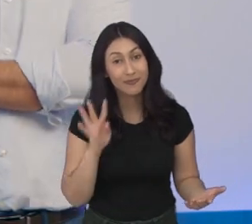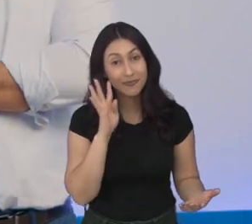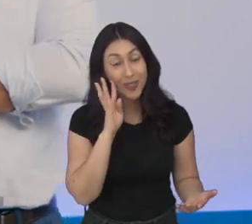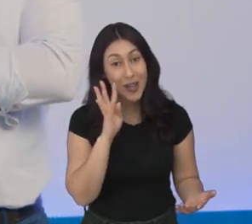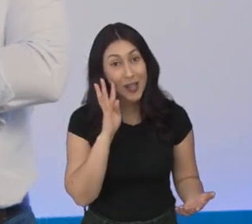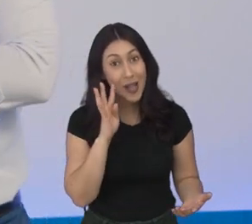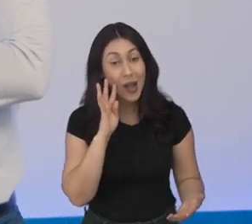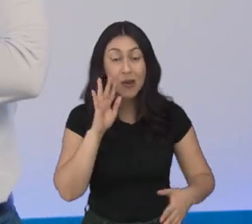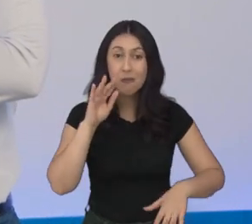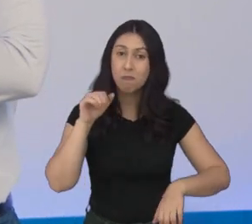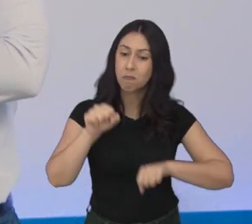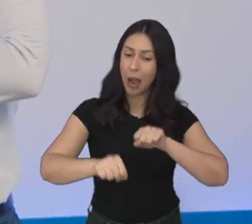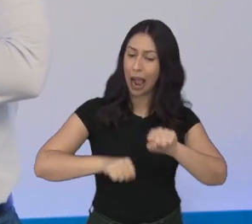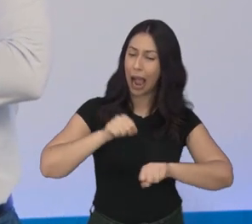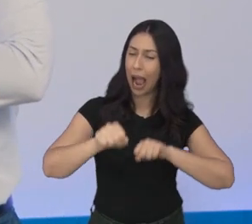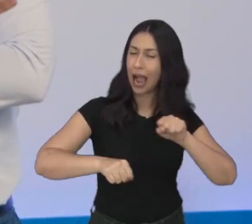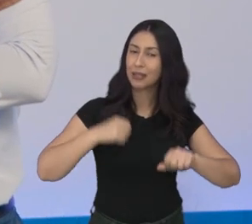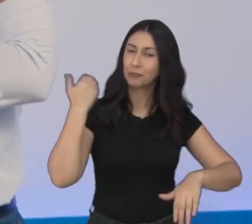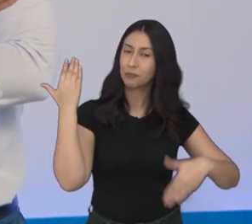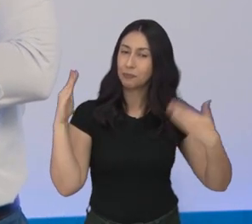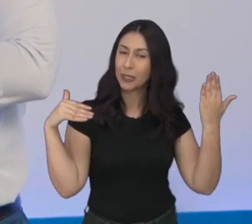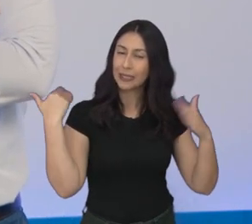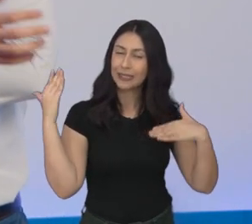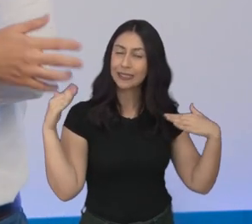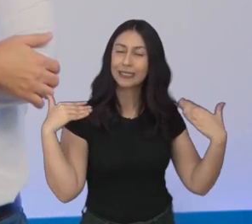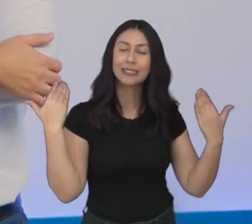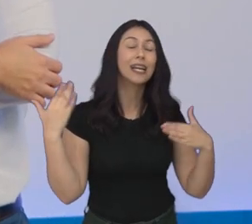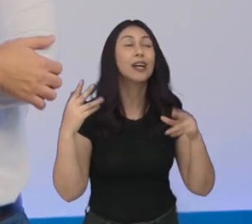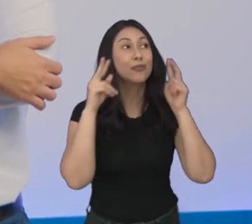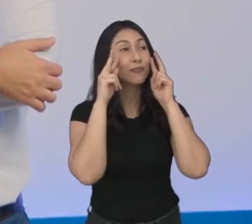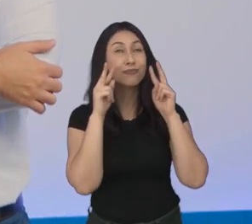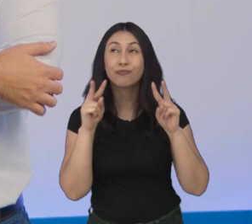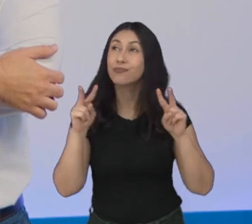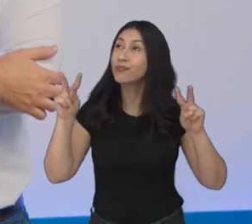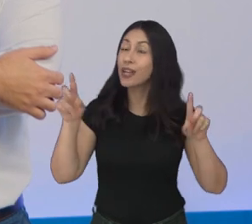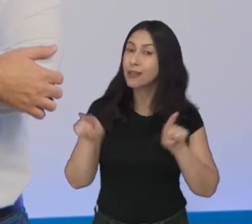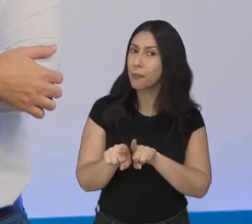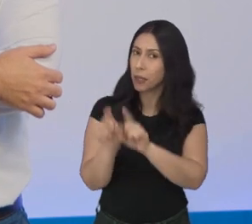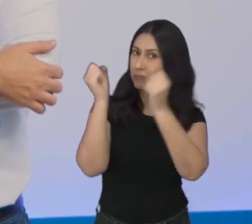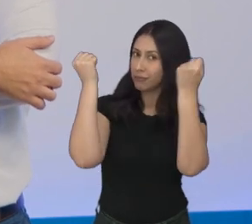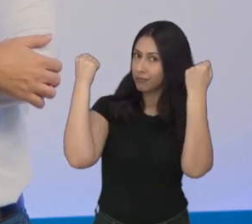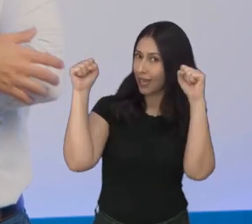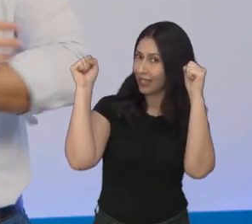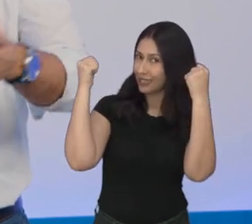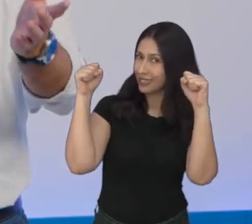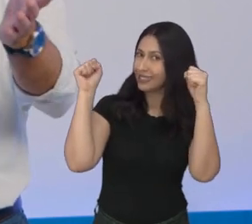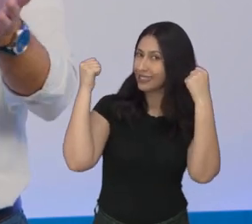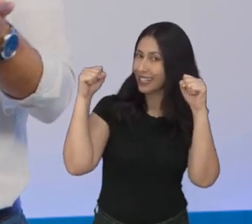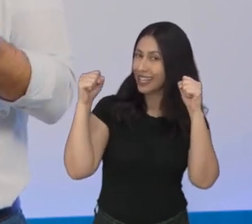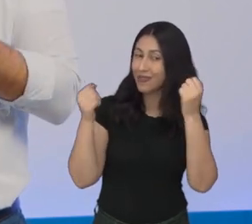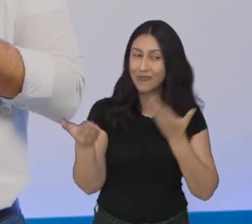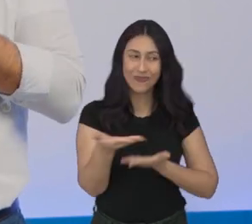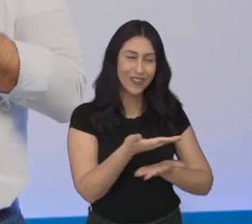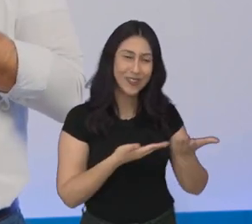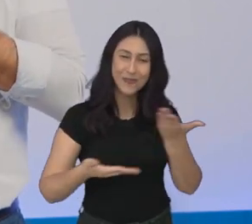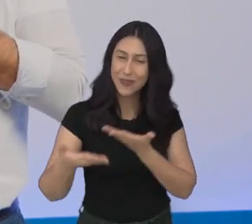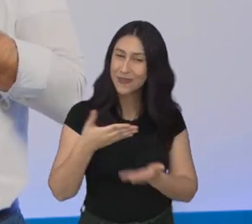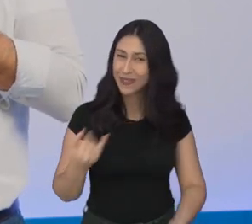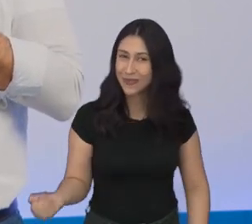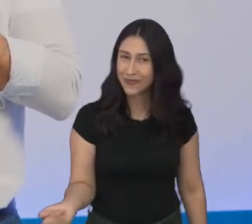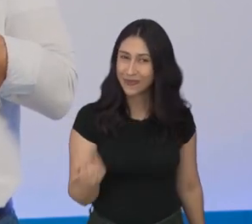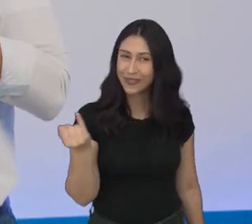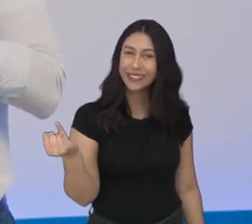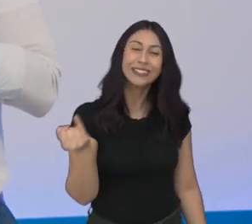E olha só, pessoal, que legal, hein? Um passeio de bike pra quem gosta de pedalar, além da paisagem, o exercício e também a parte de